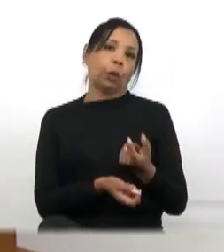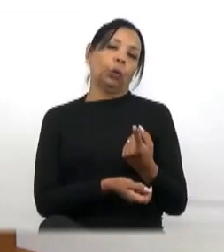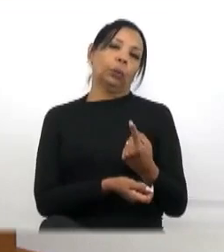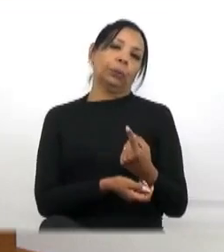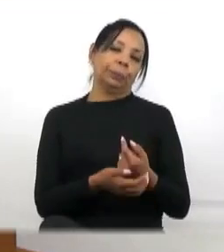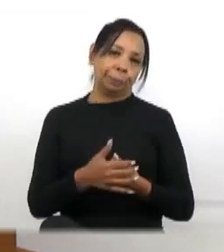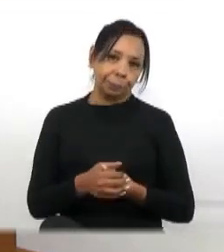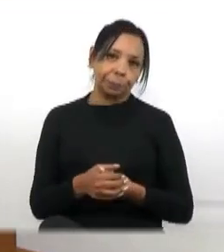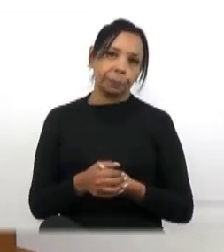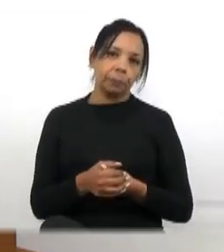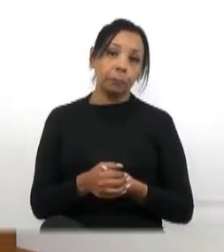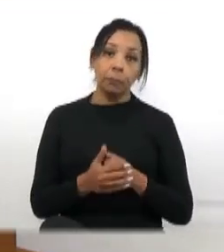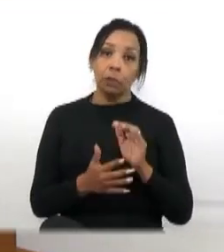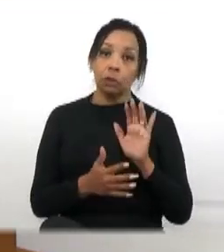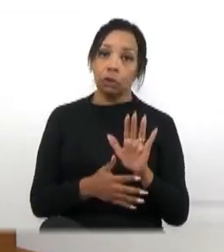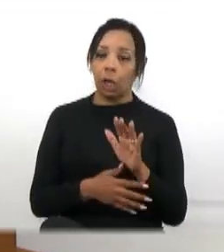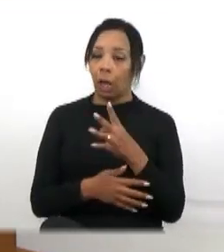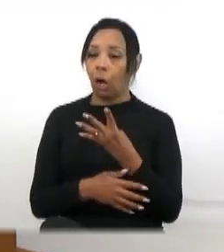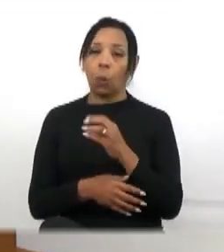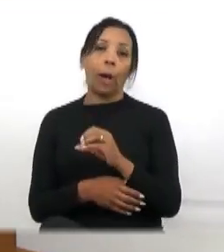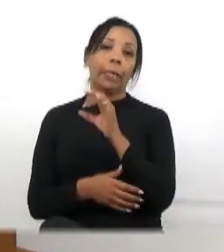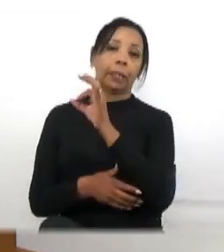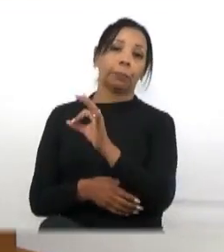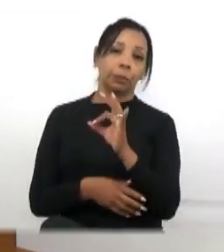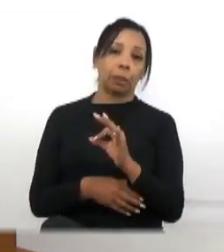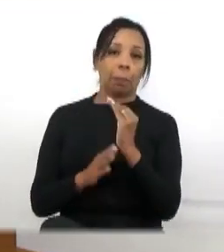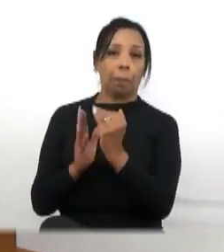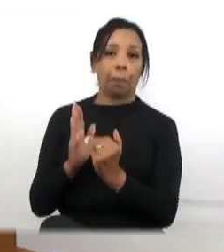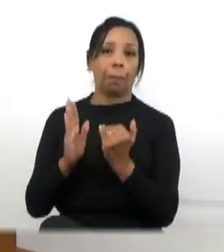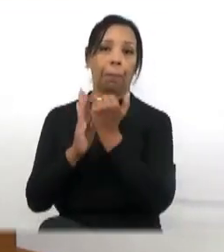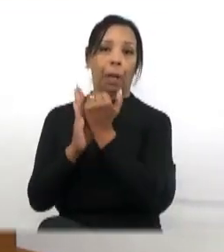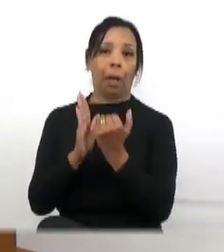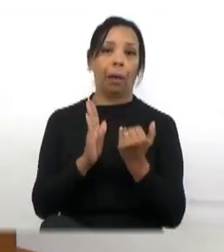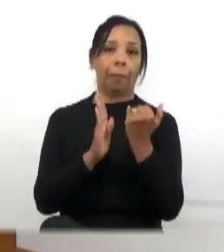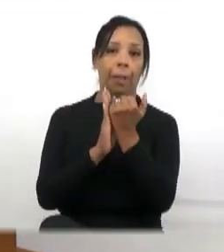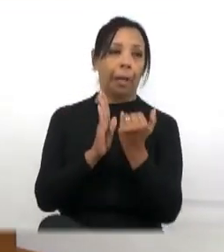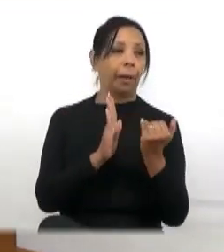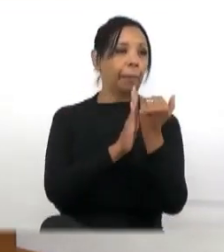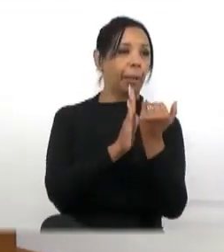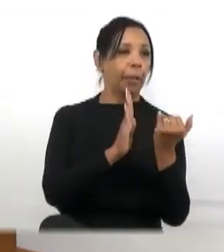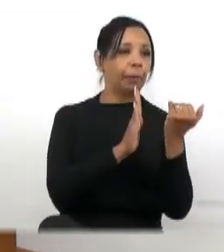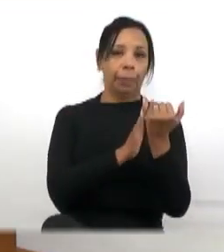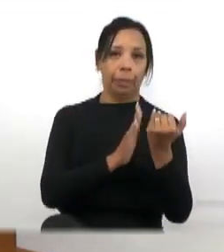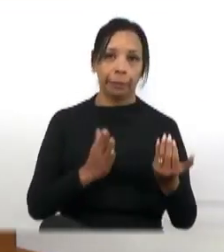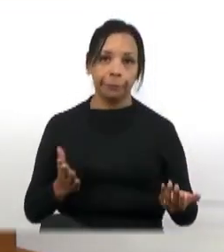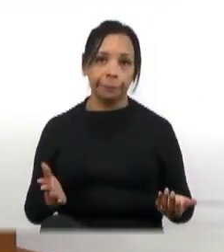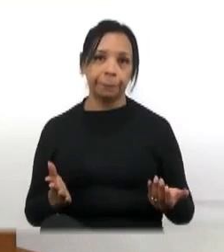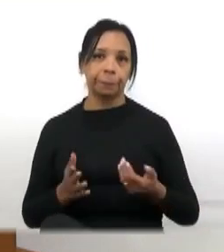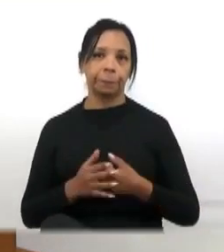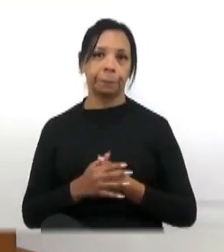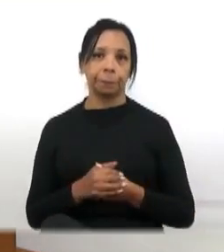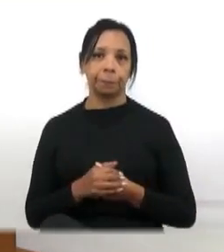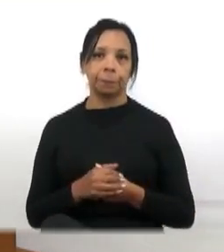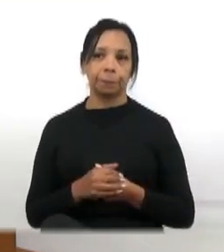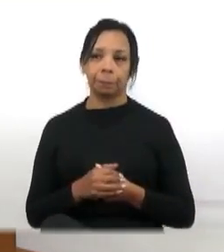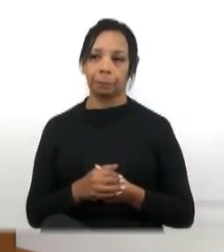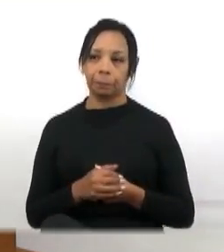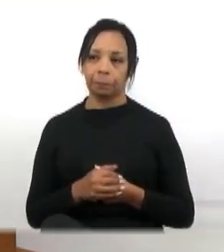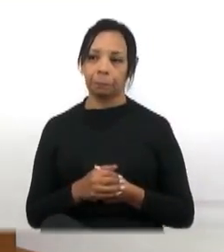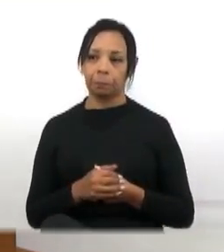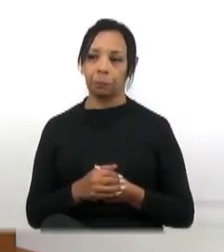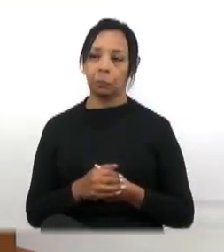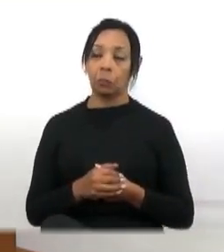qualquer coisinha custa 40% mais caro, e daí faz o banco de um jeito, e faz o banco de outro jeito. E agora,